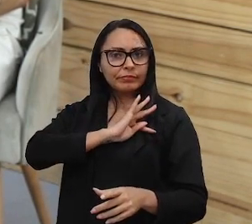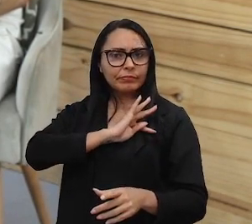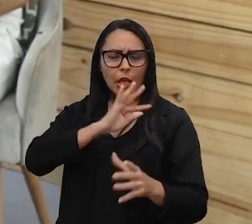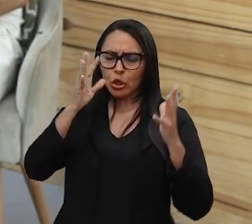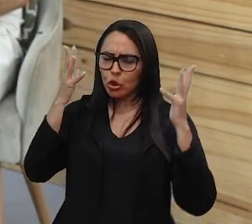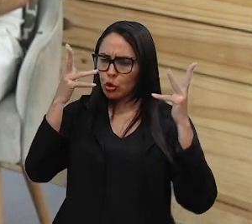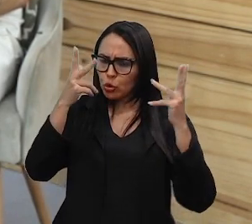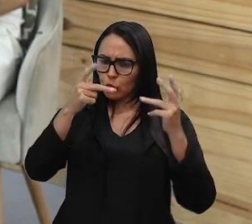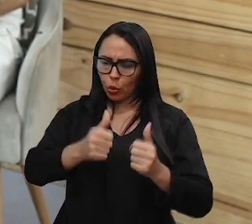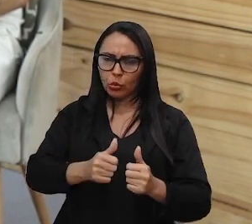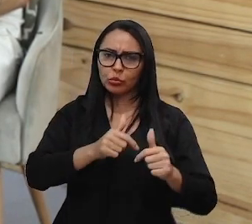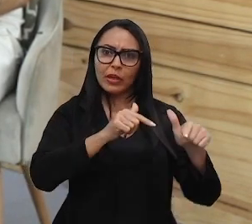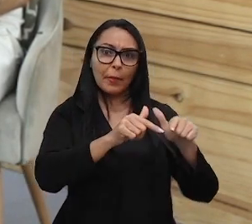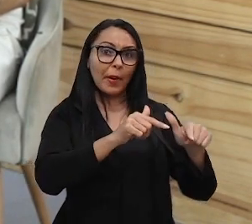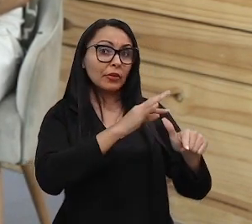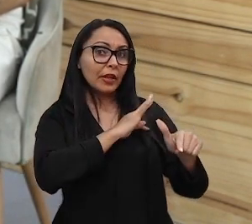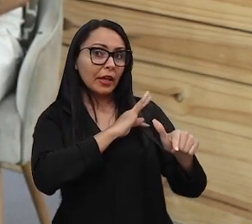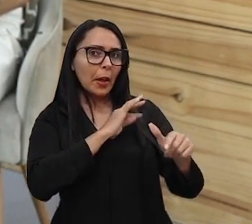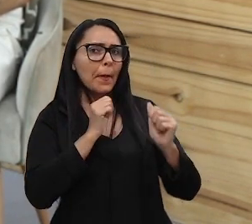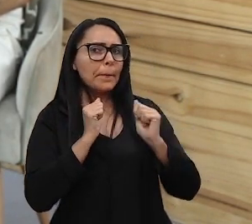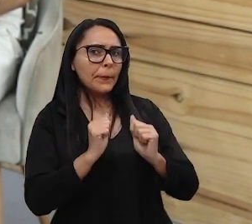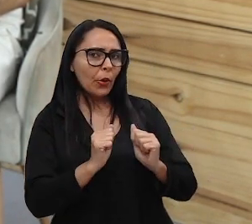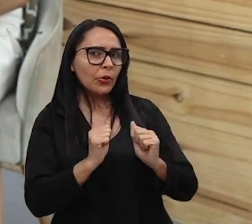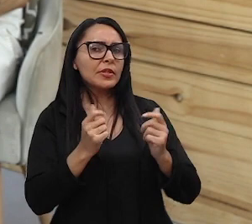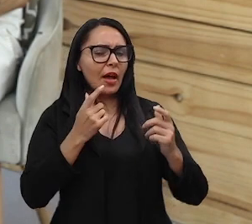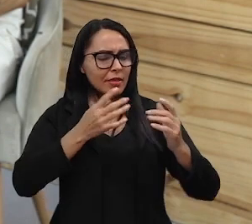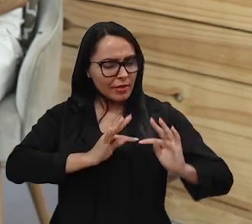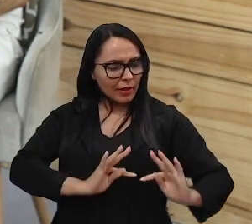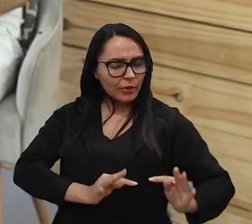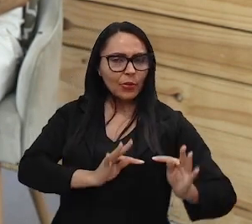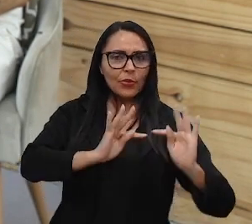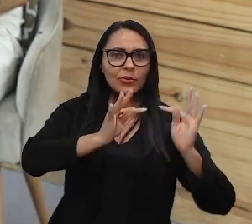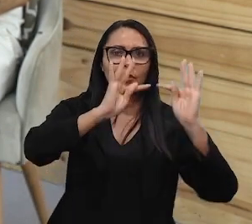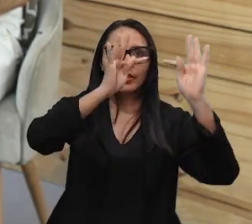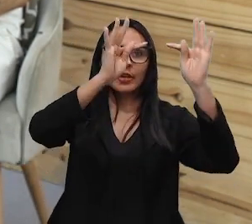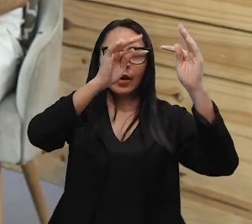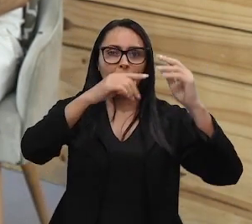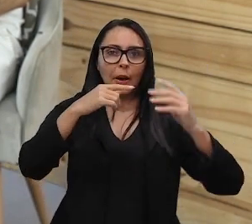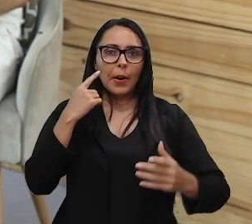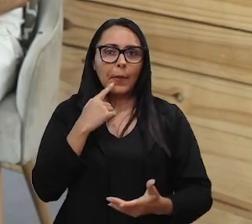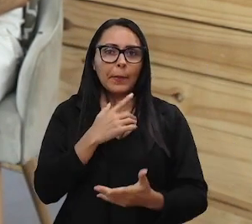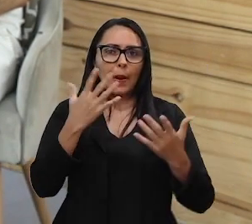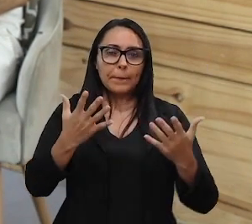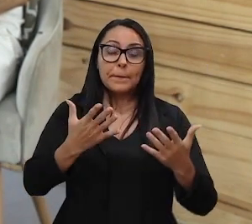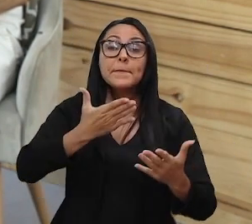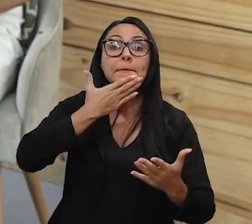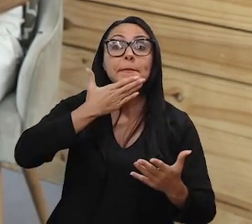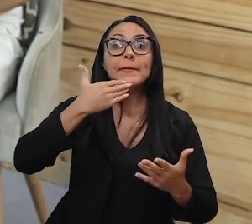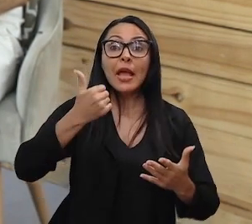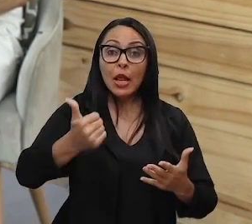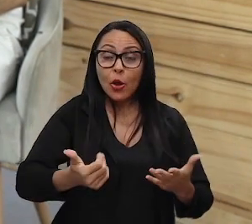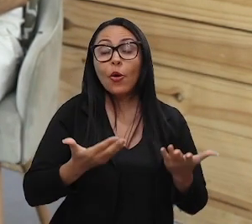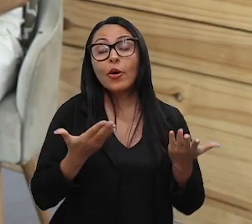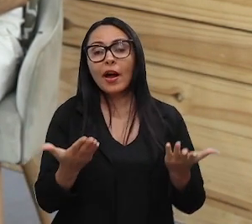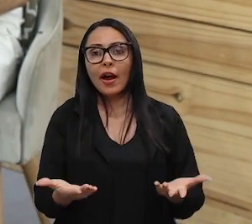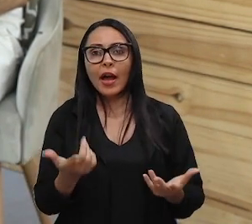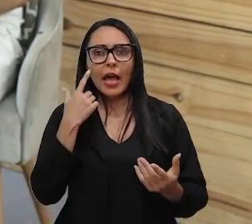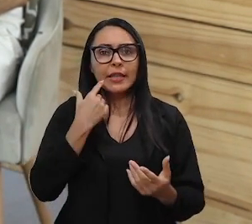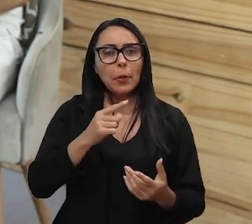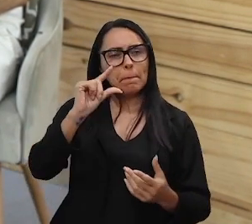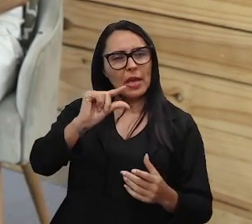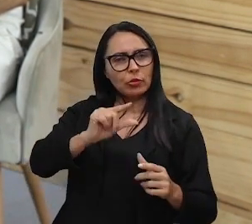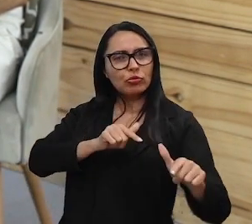técnica que a gente pode utilizar tecnologias para automatizar ou para tornar menos